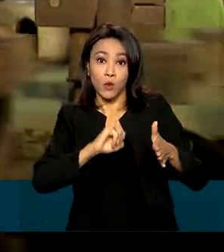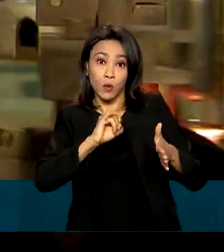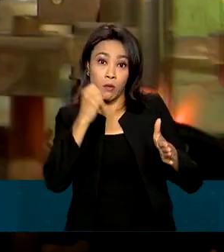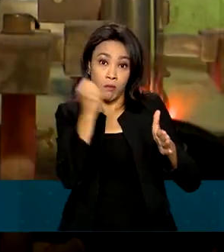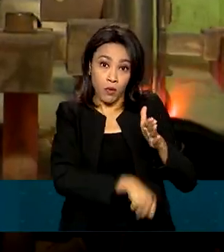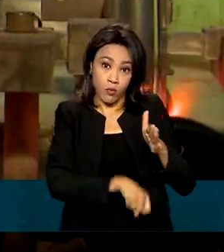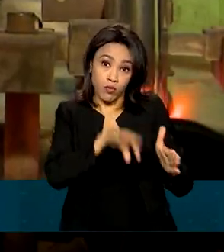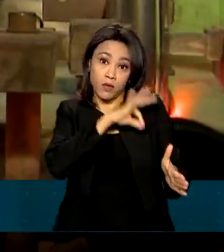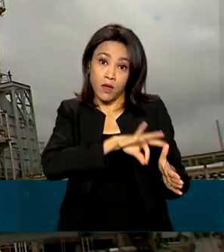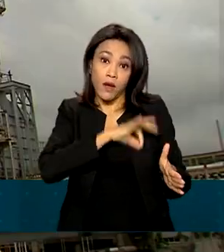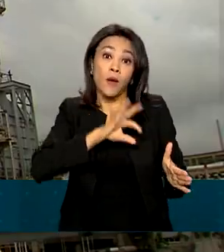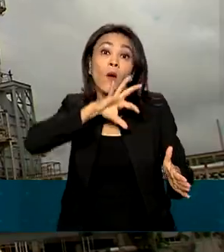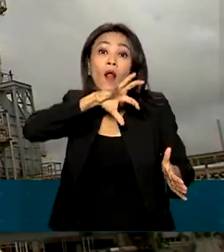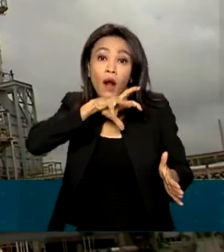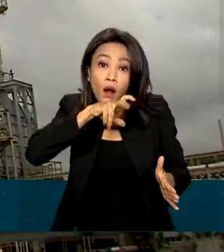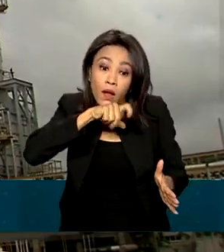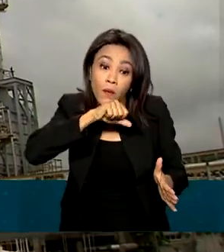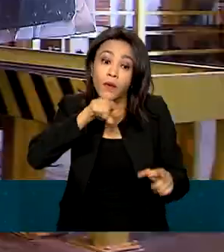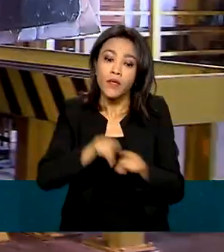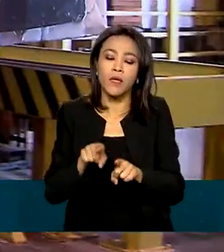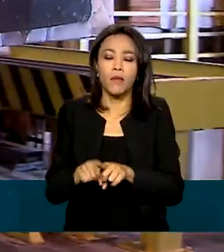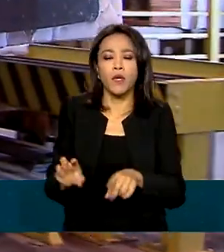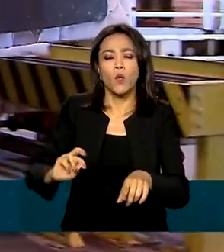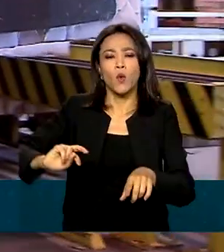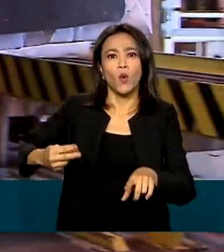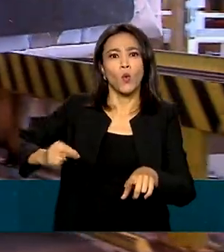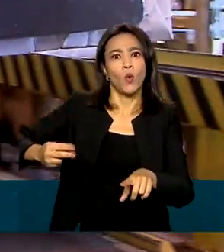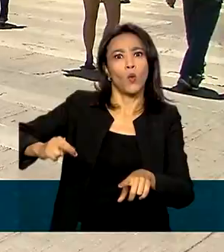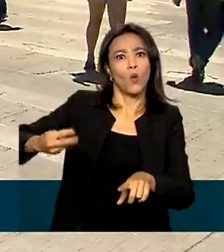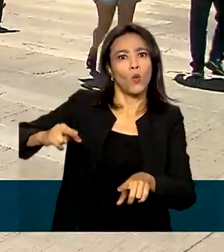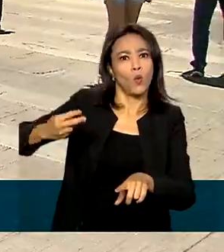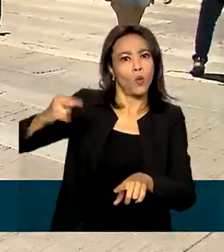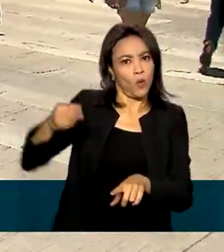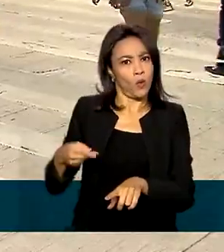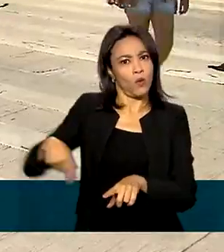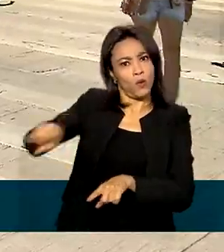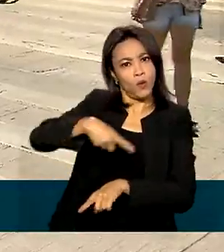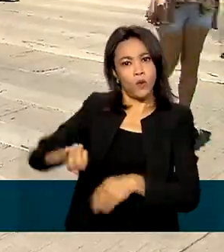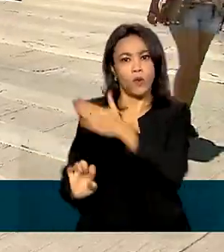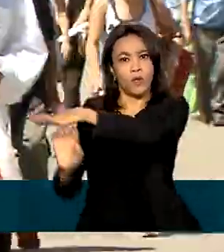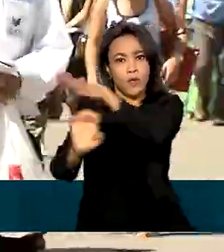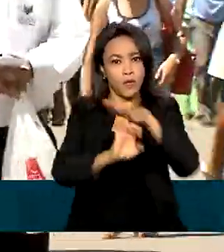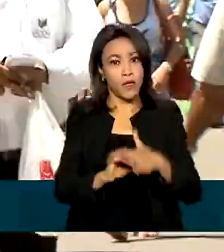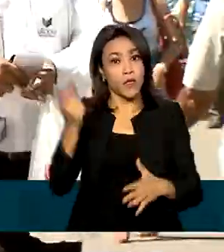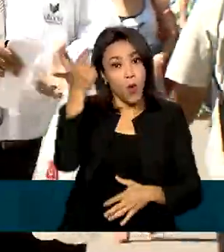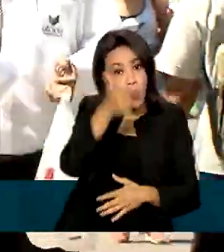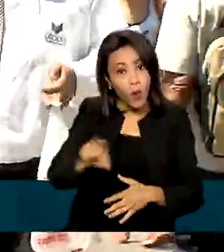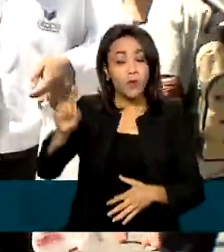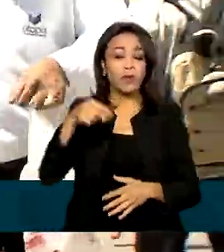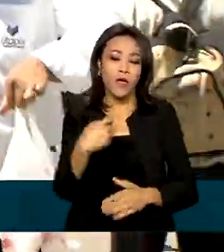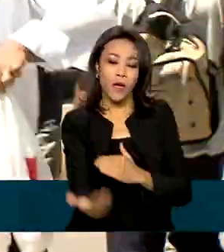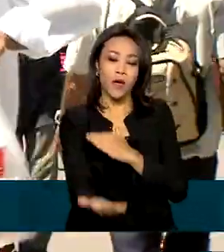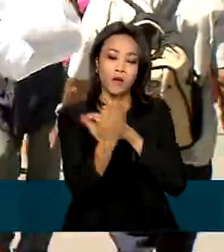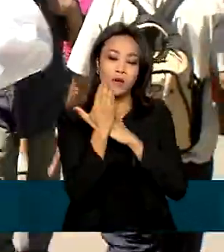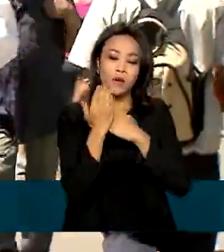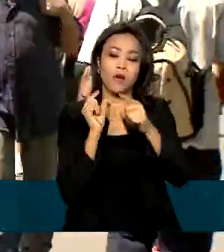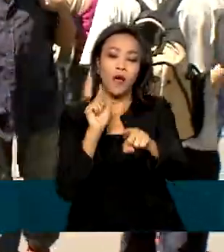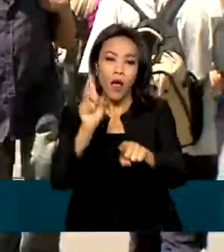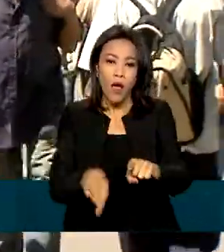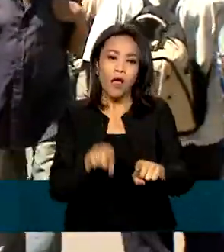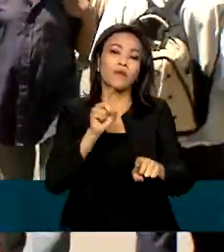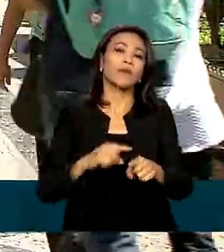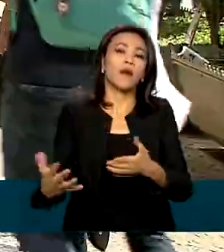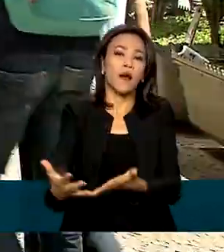da contribuição social sobre o lucro líquido das empresas. Outros destaques foram o crescimento das arrecadações